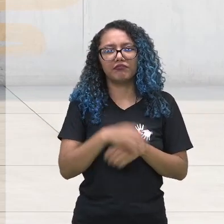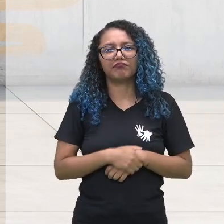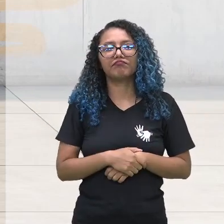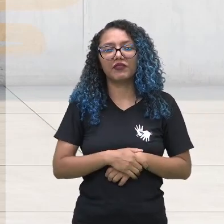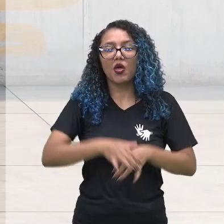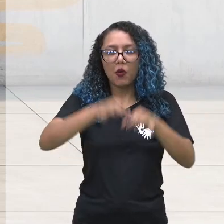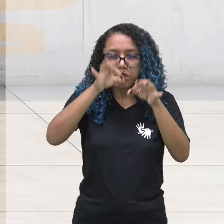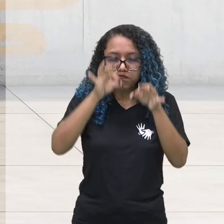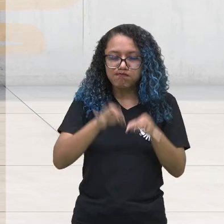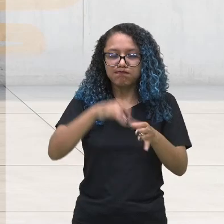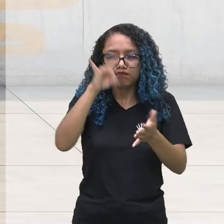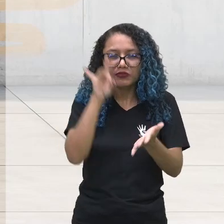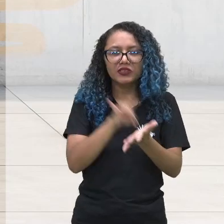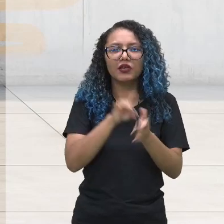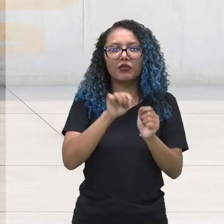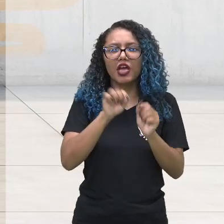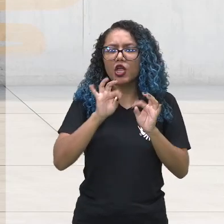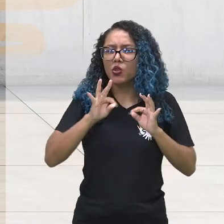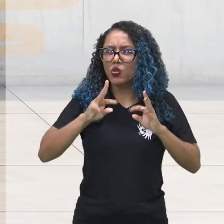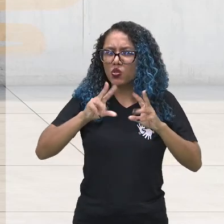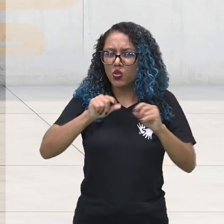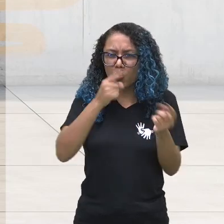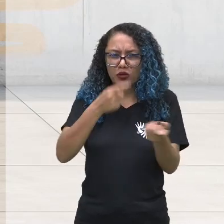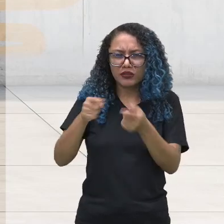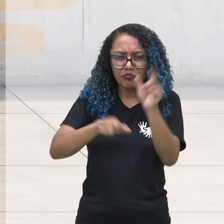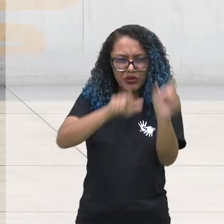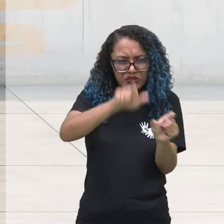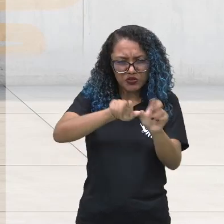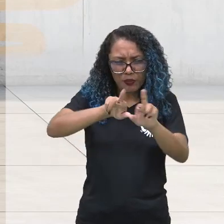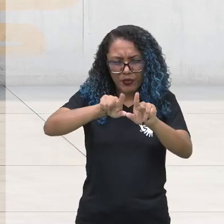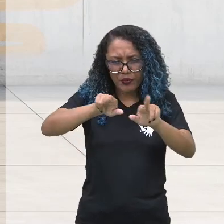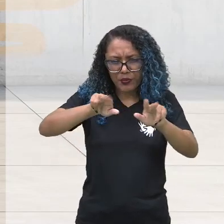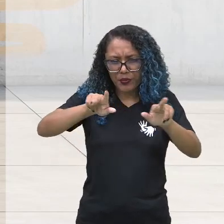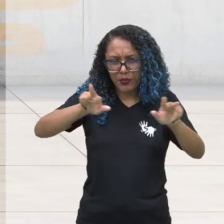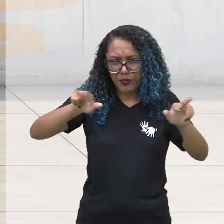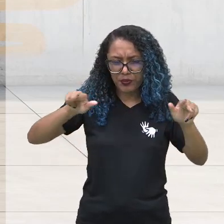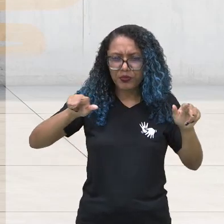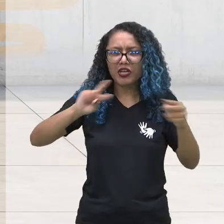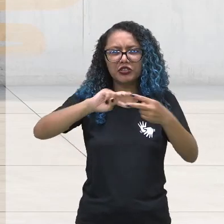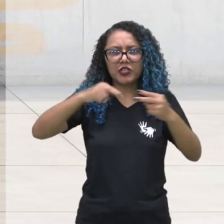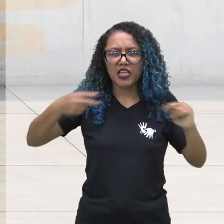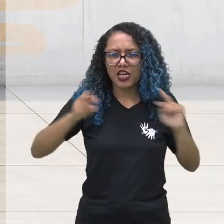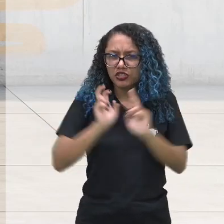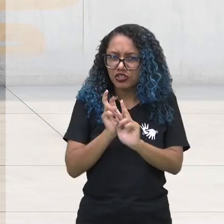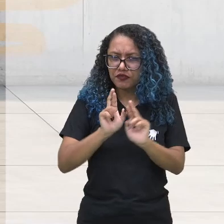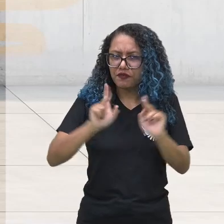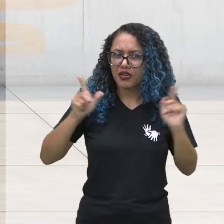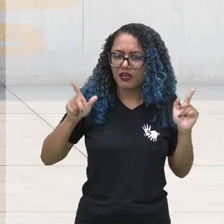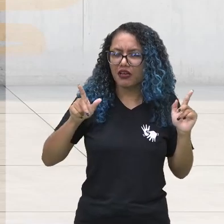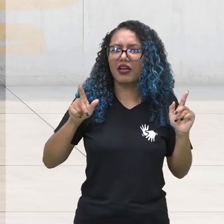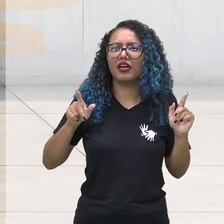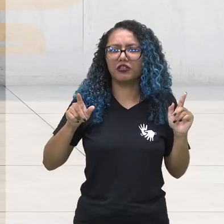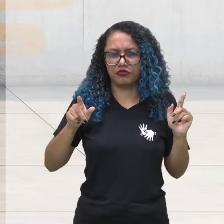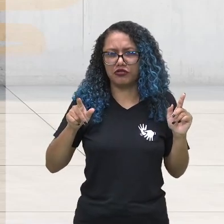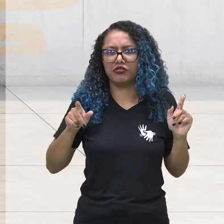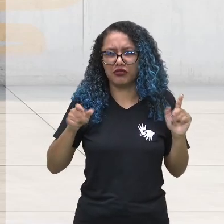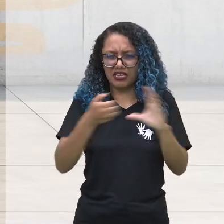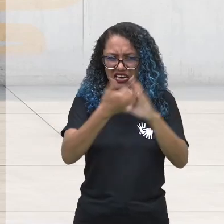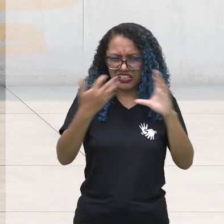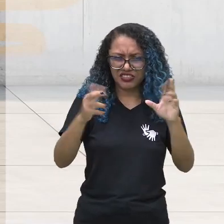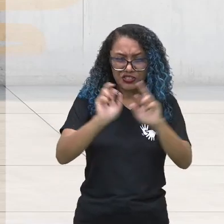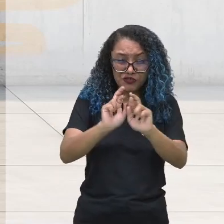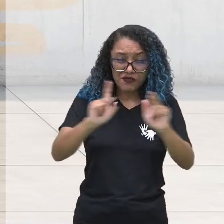que todos esses rostos muito diferentes, biologicamente, um do